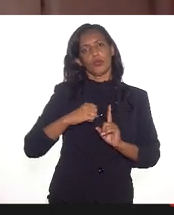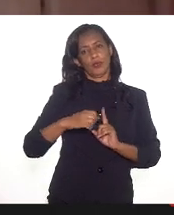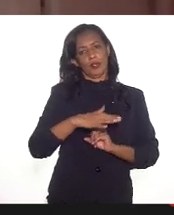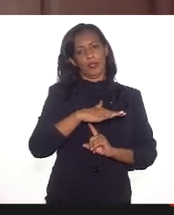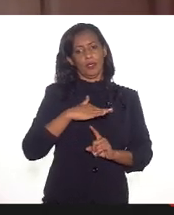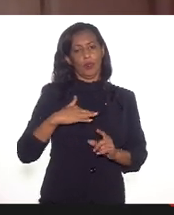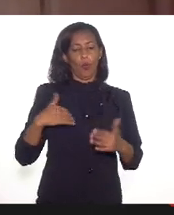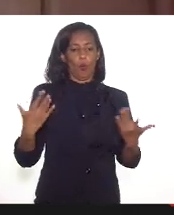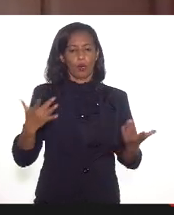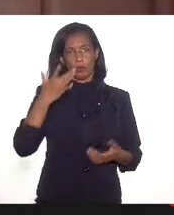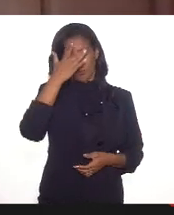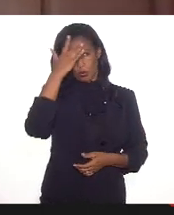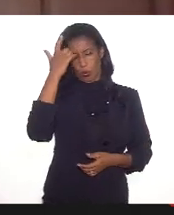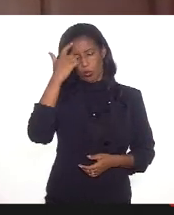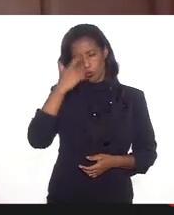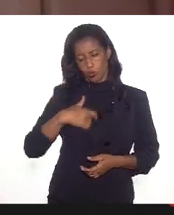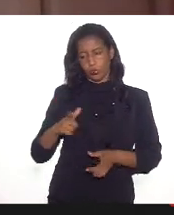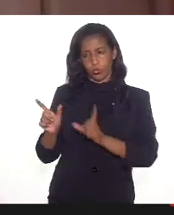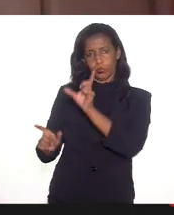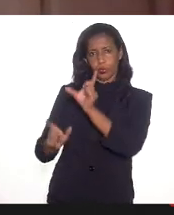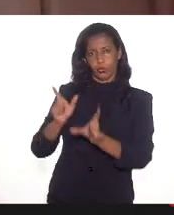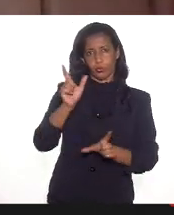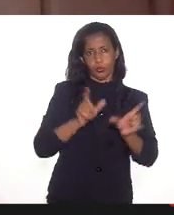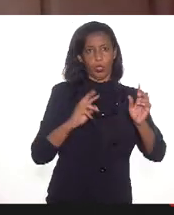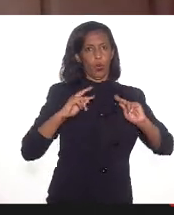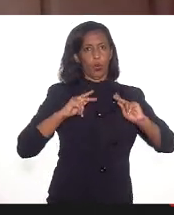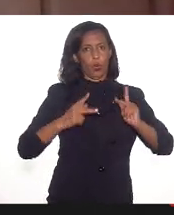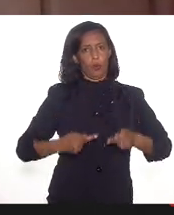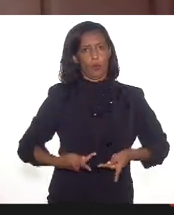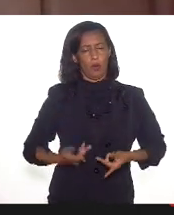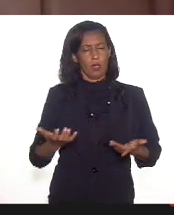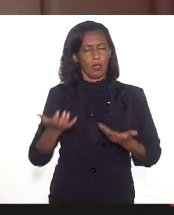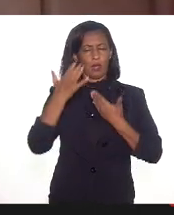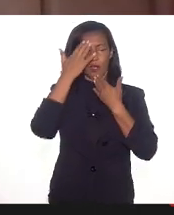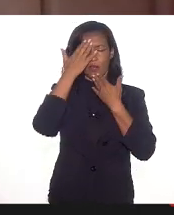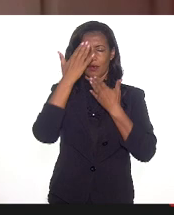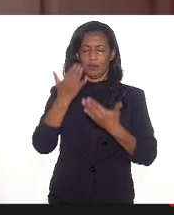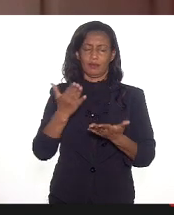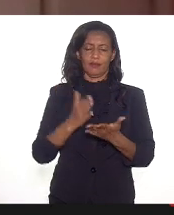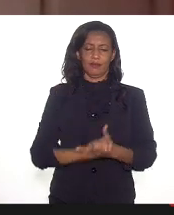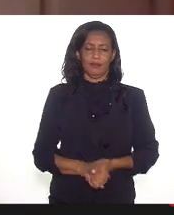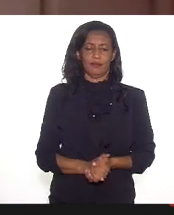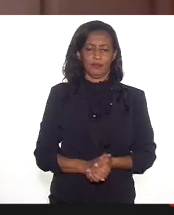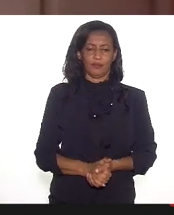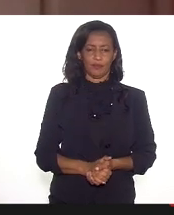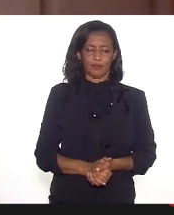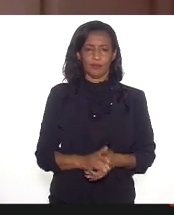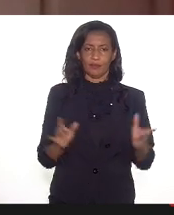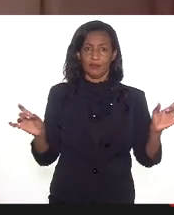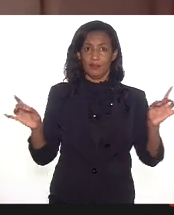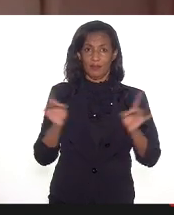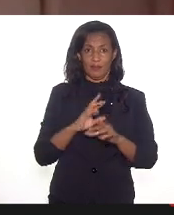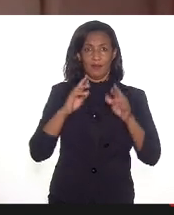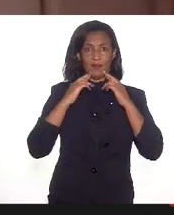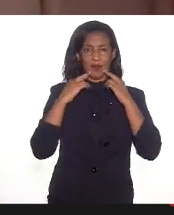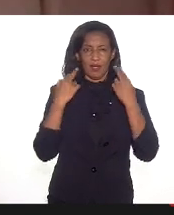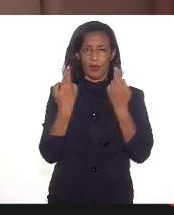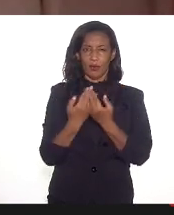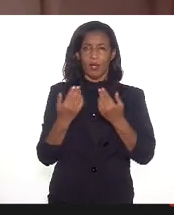enquanto pessoas da sociedade humana. Então, quero agradecer imensamente, encerrar essa audiência